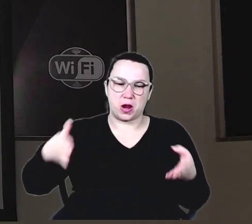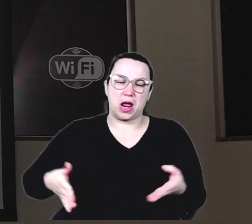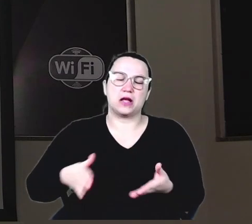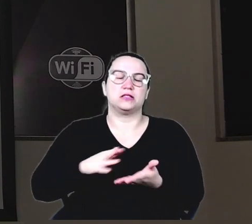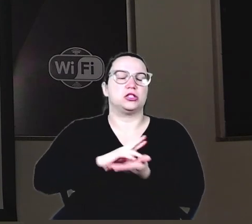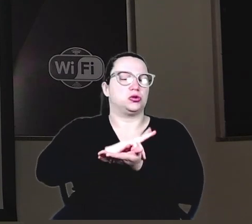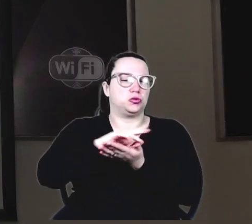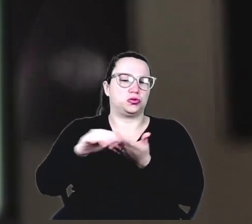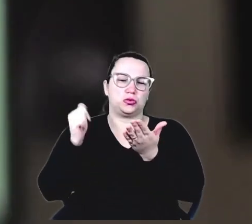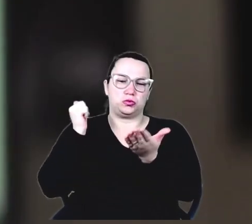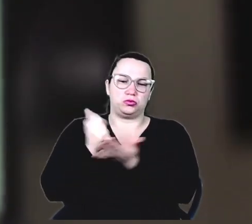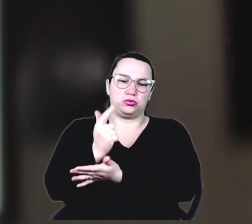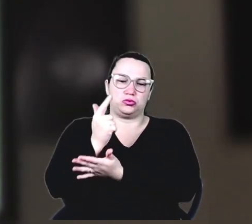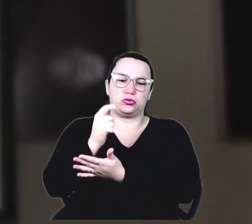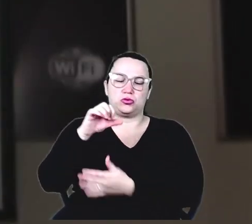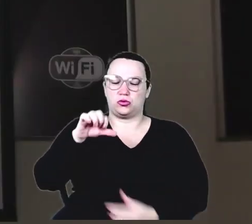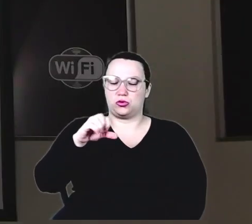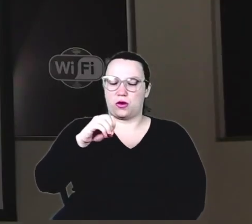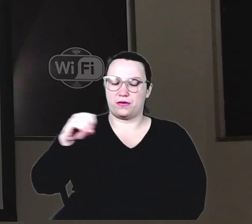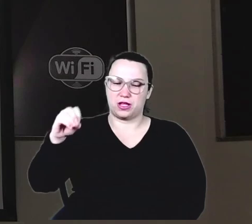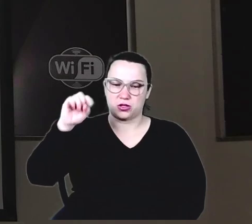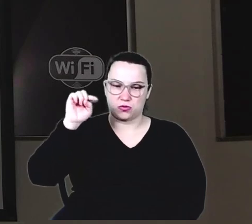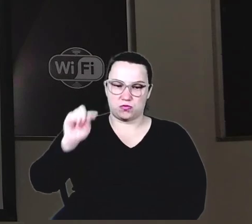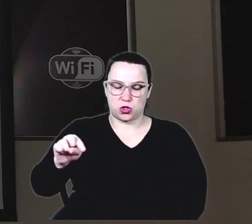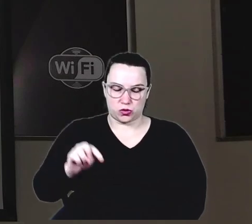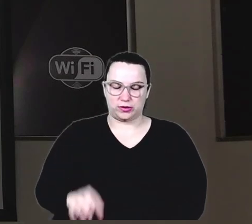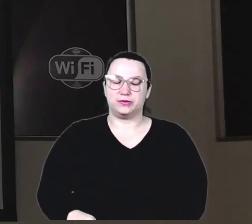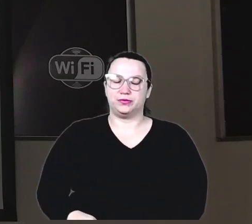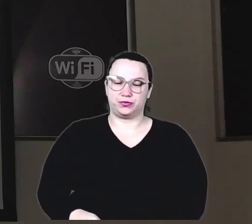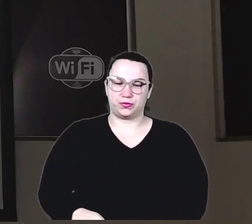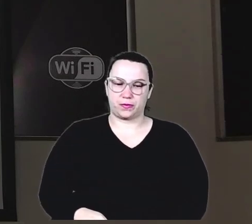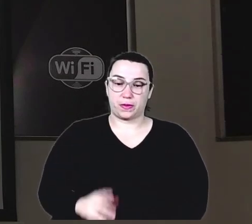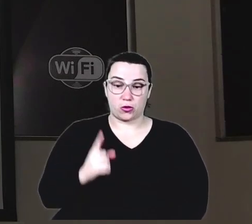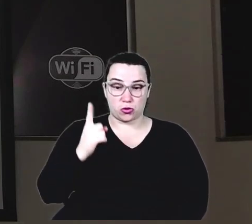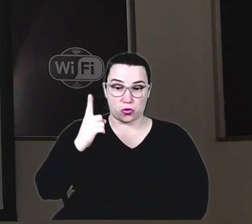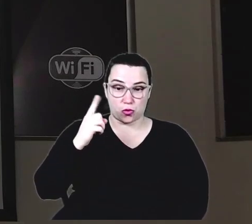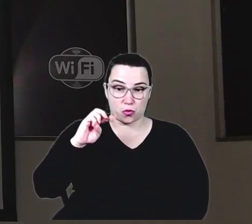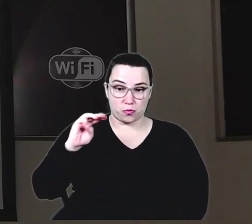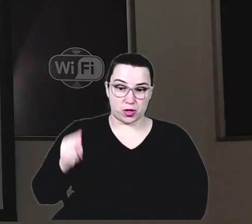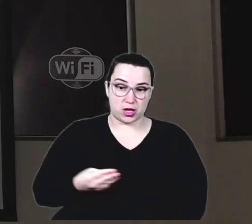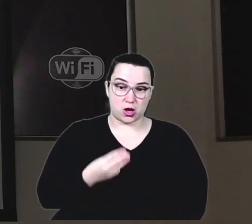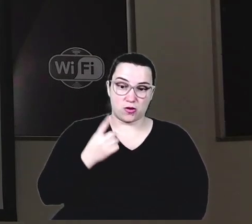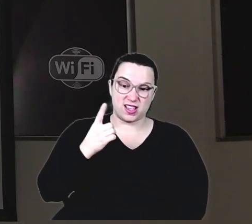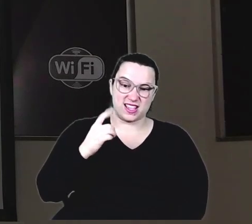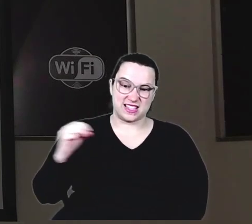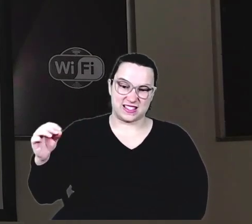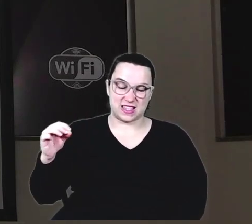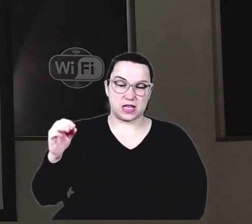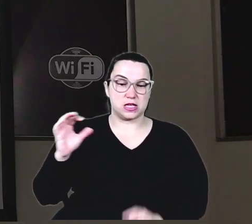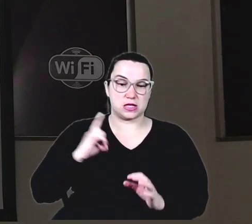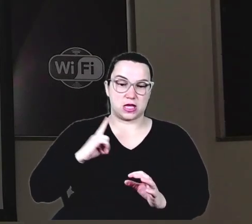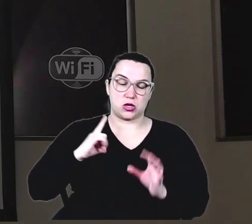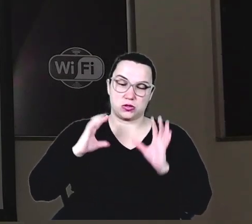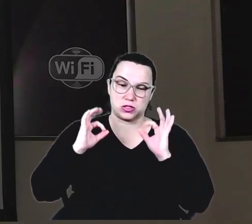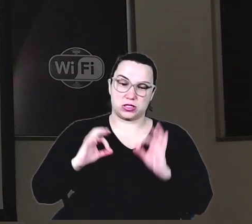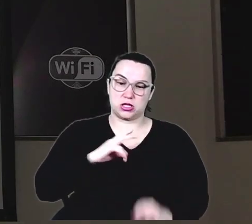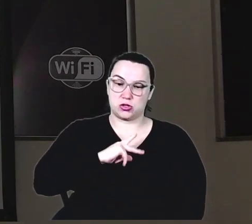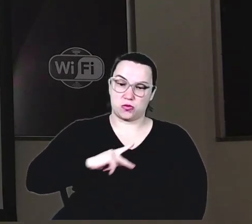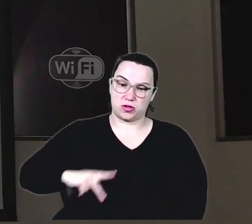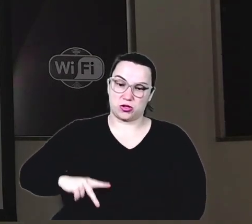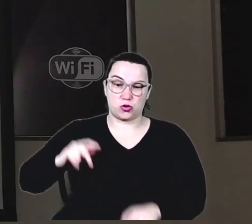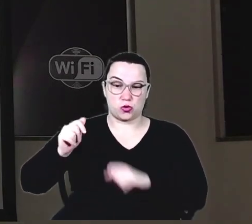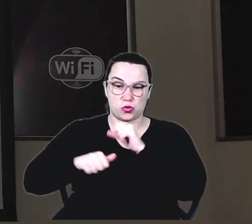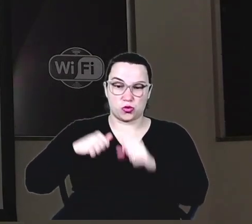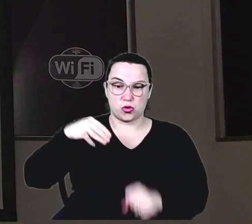comprado já com esses 900 mil e quando vi o 1 milhão e 100, eu tenho certeza que o nosso presidente, que mudou agora, agora é o